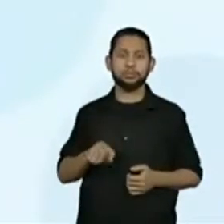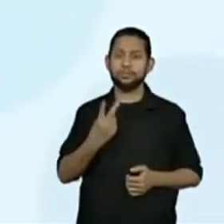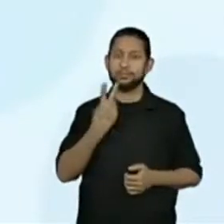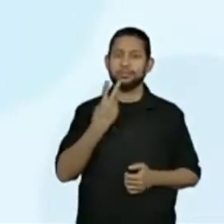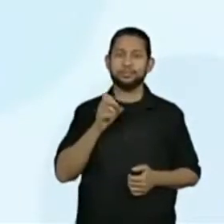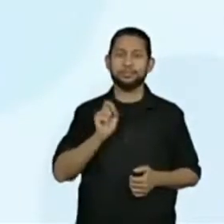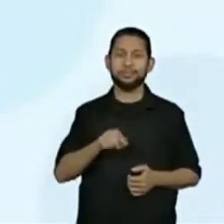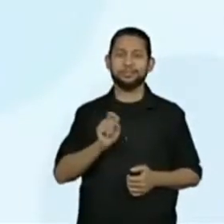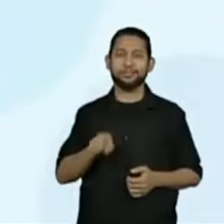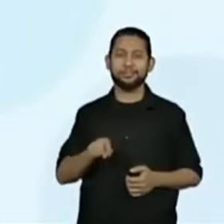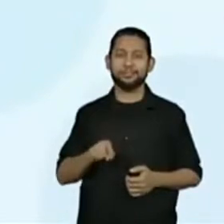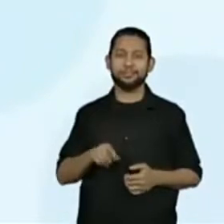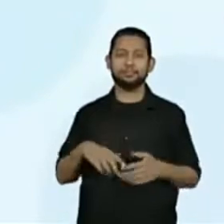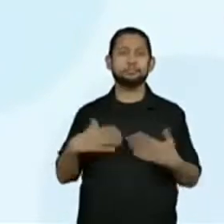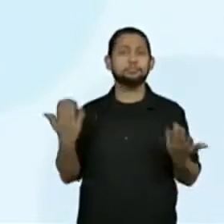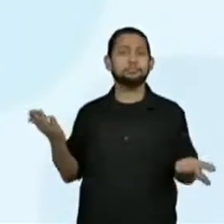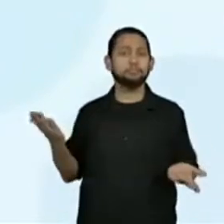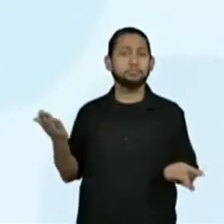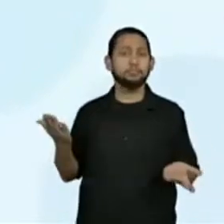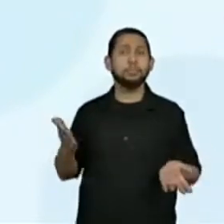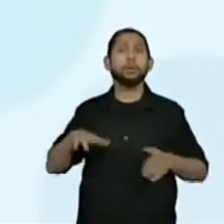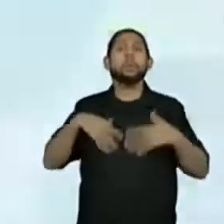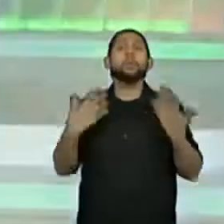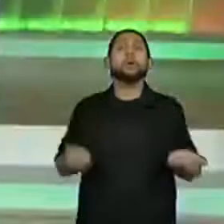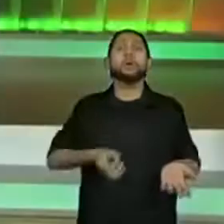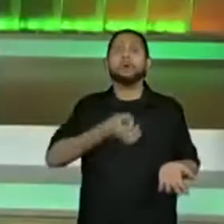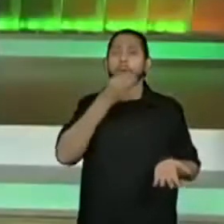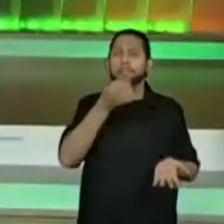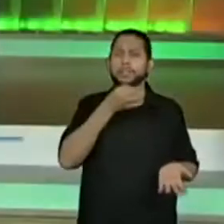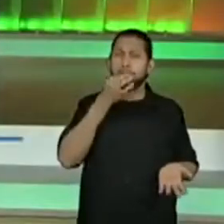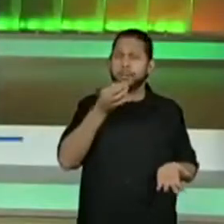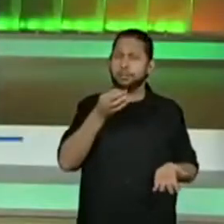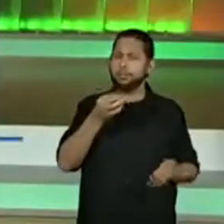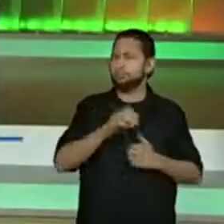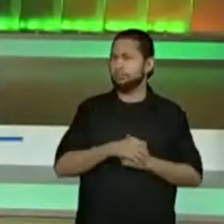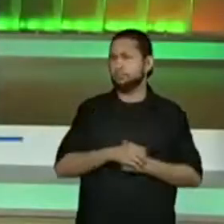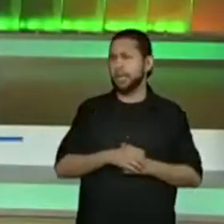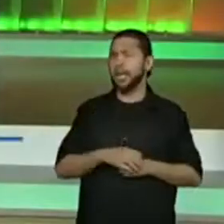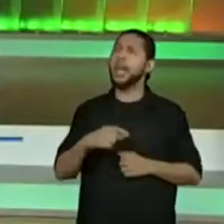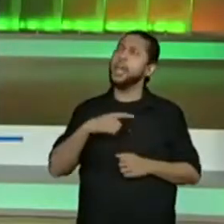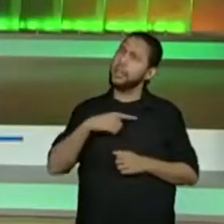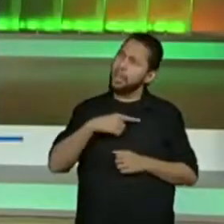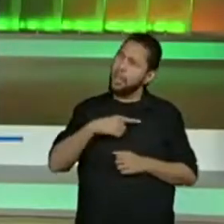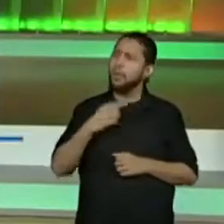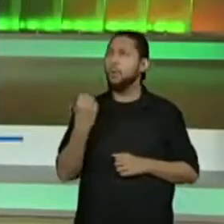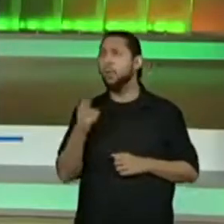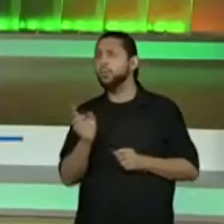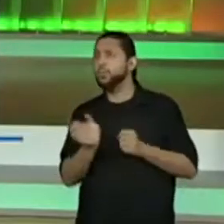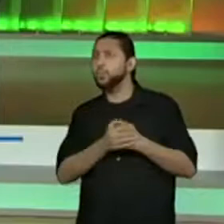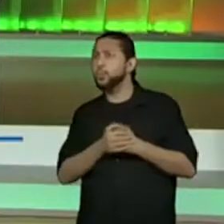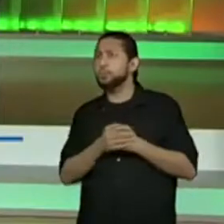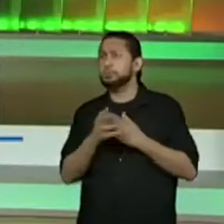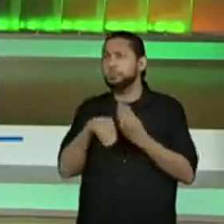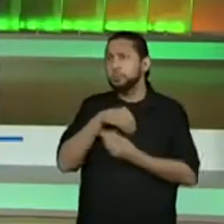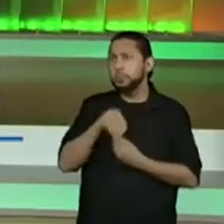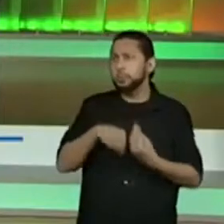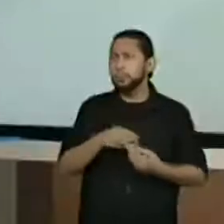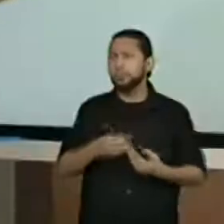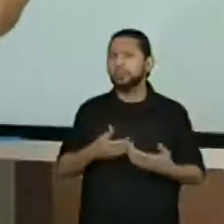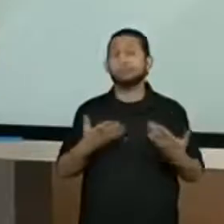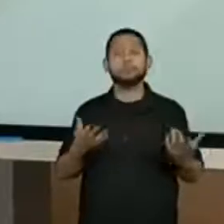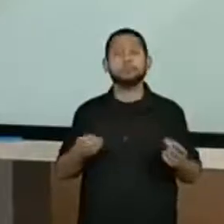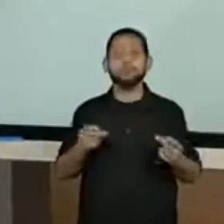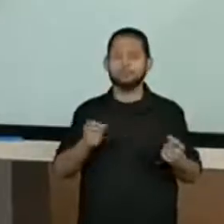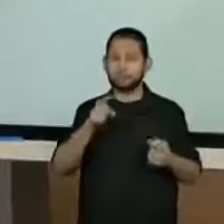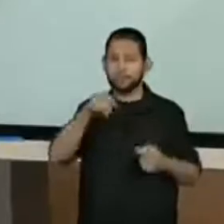E aí? Não tem opinião. Será que não tem ou está perdida? Pega esse ponto. Vai, minha